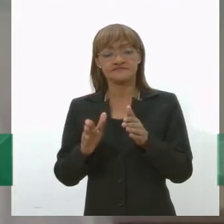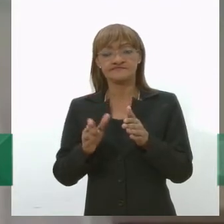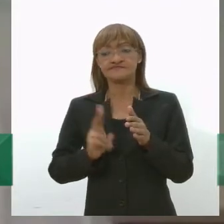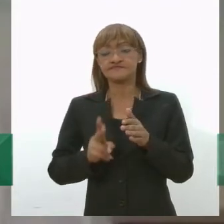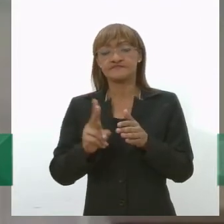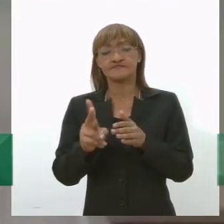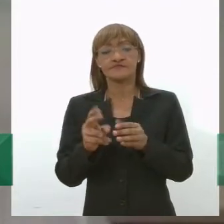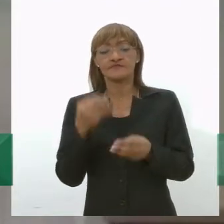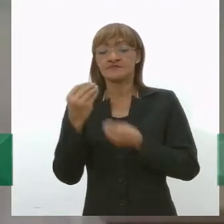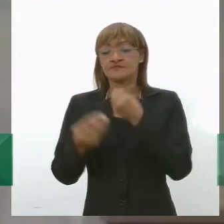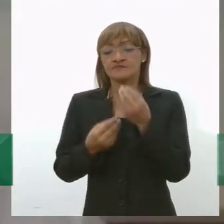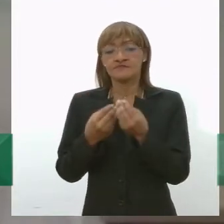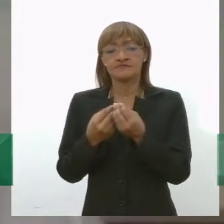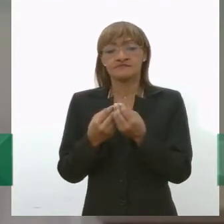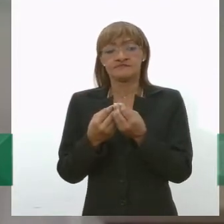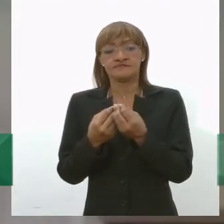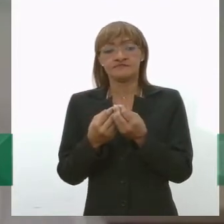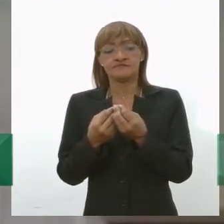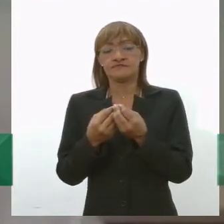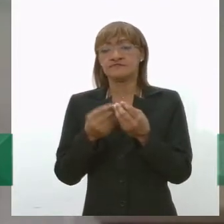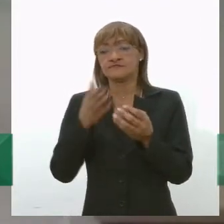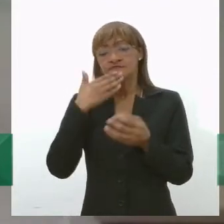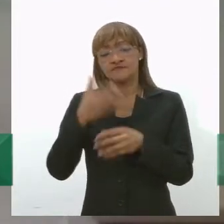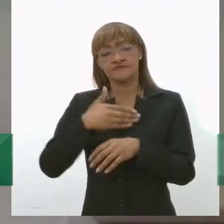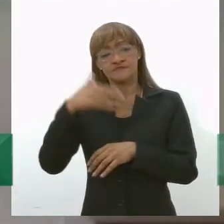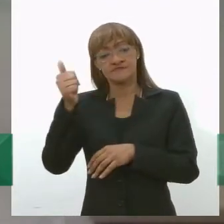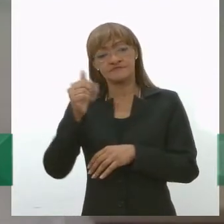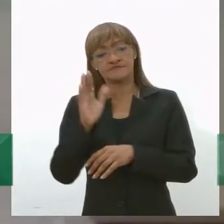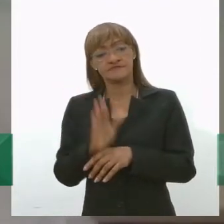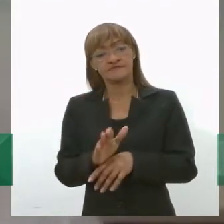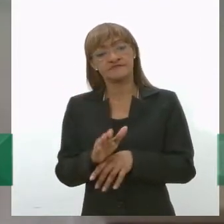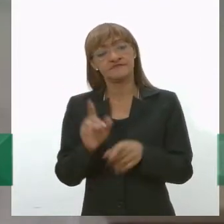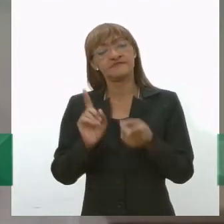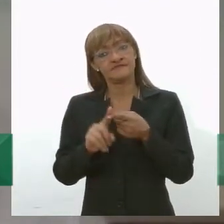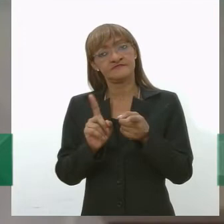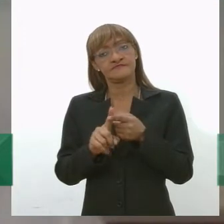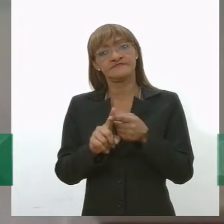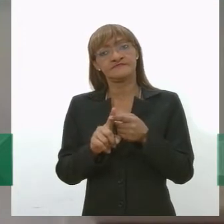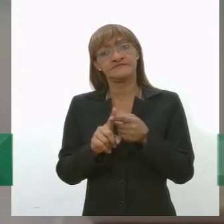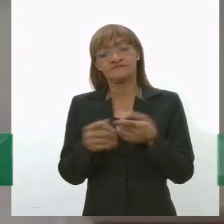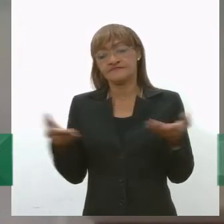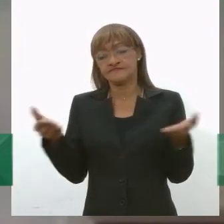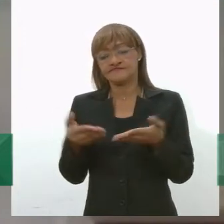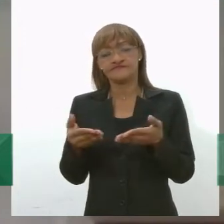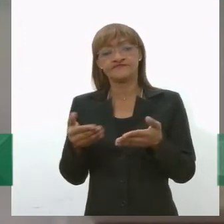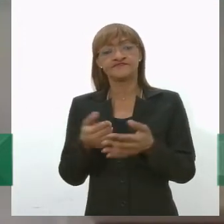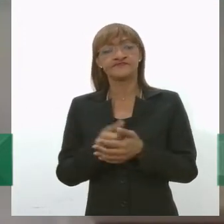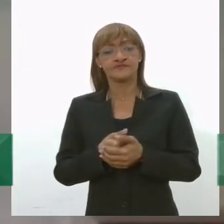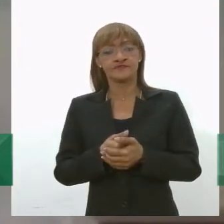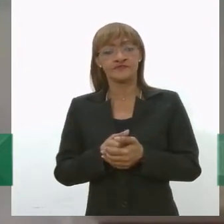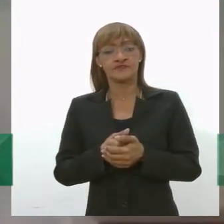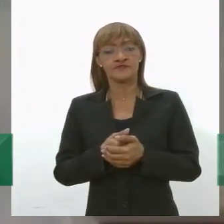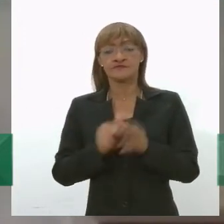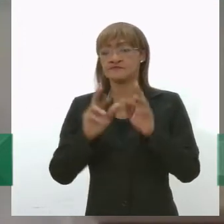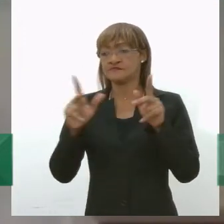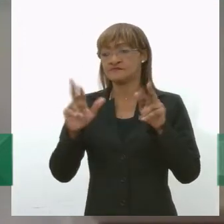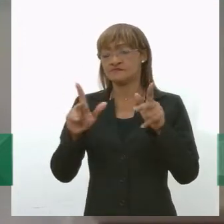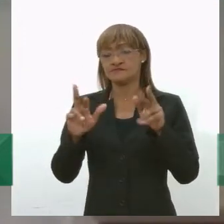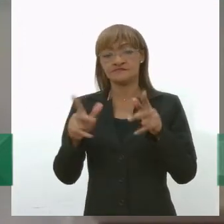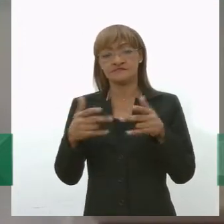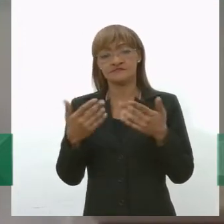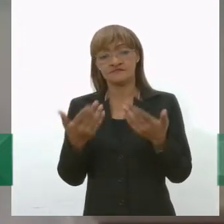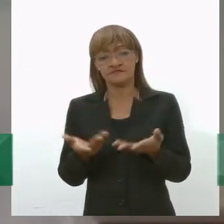né? Que é um processo muito mais eficiente, né? E muito mais ambientalmente adequado, diferente do que a gente tem feito hoje, né? Esses